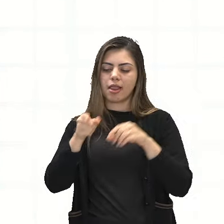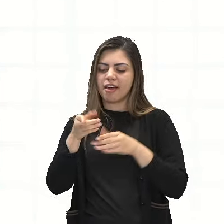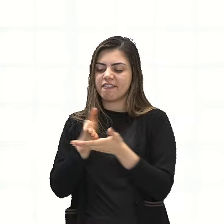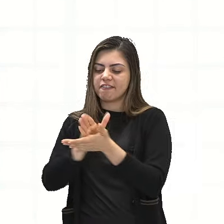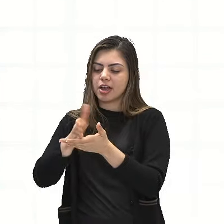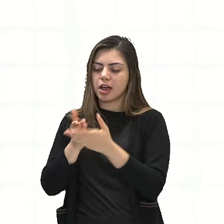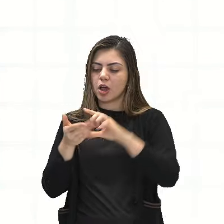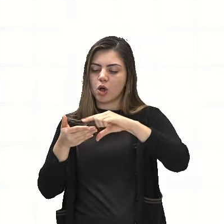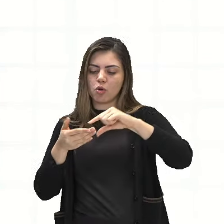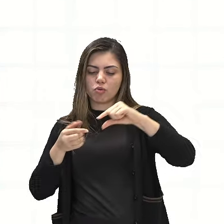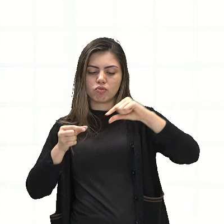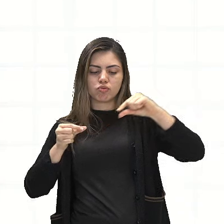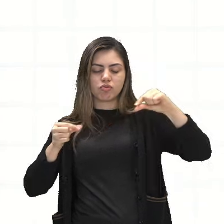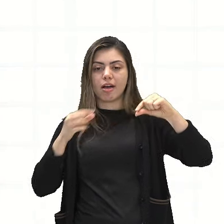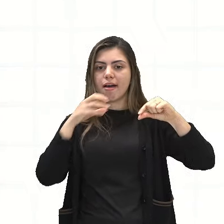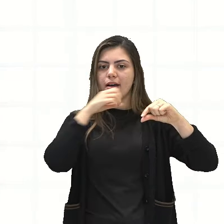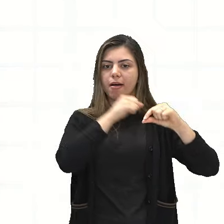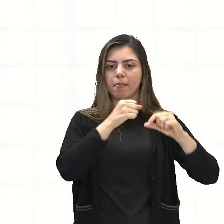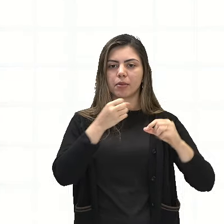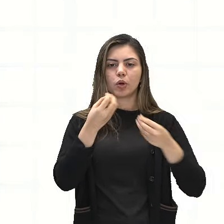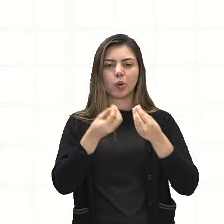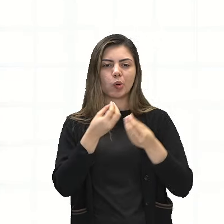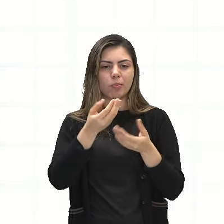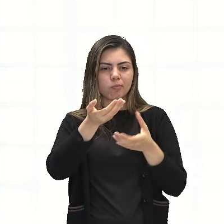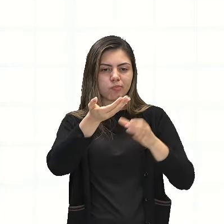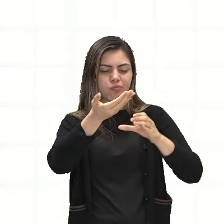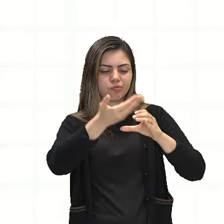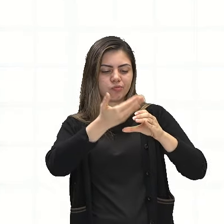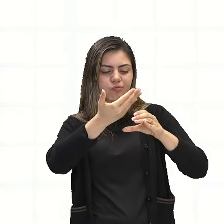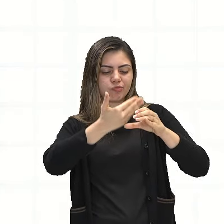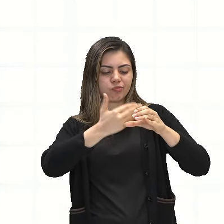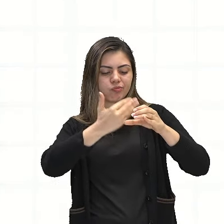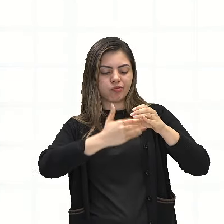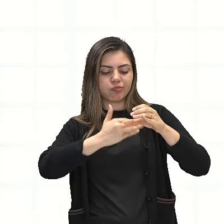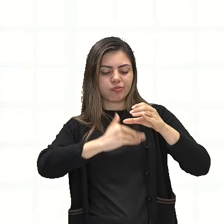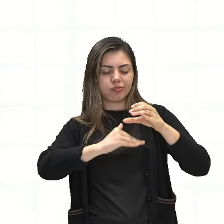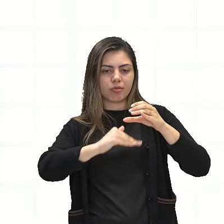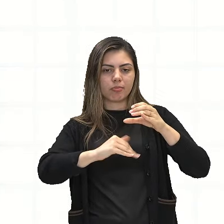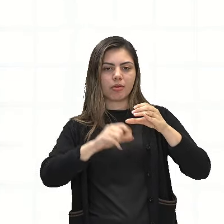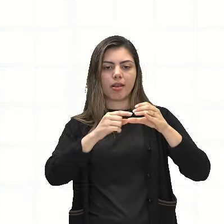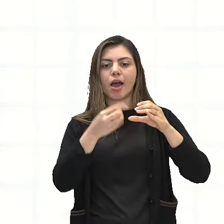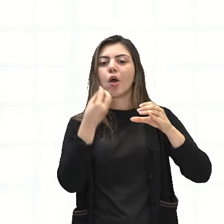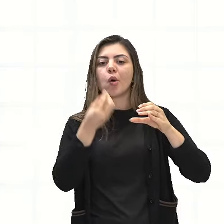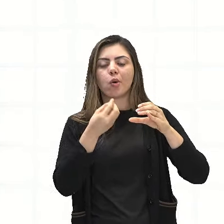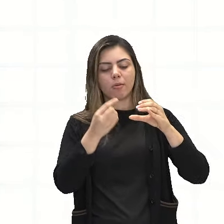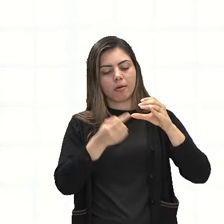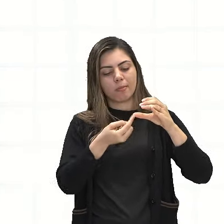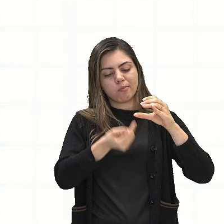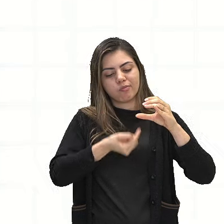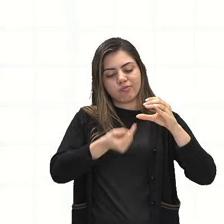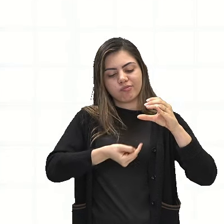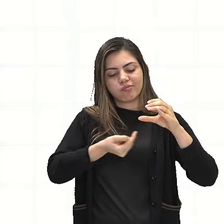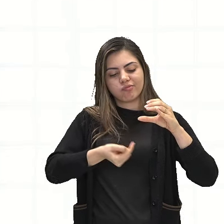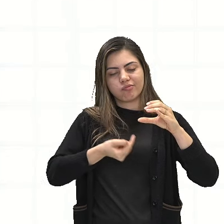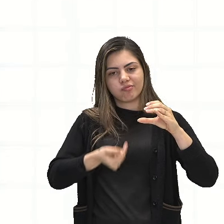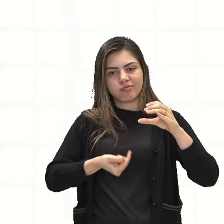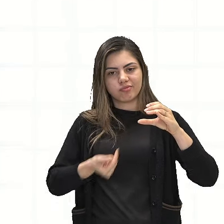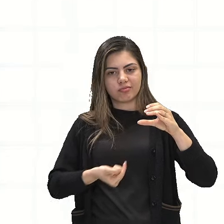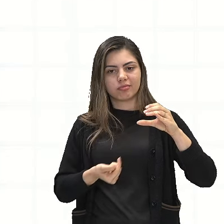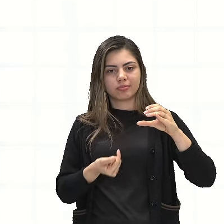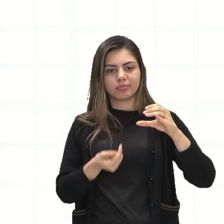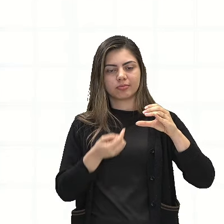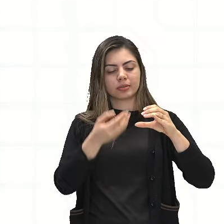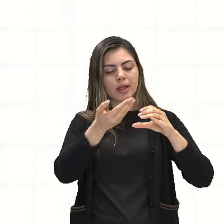veloz. Como um cinto de couro havana, a casca se desenrola e se enrosca,